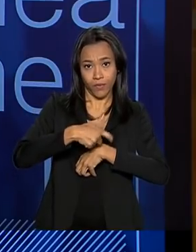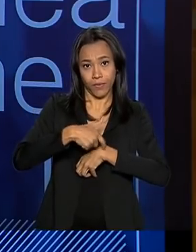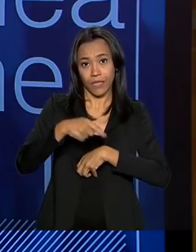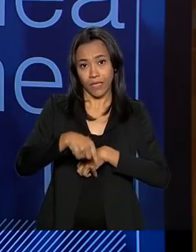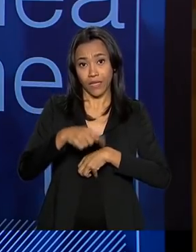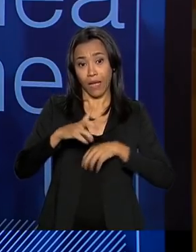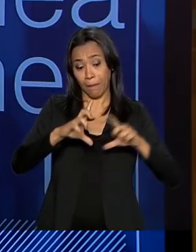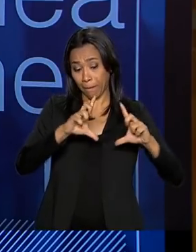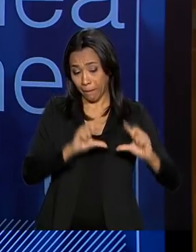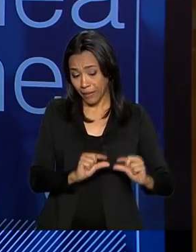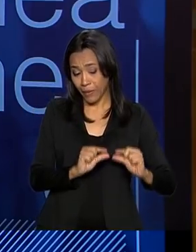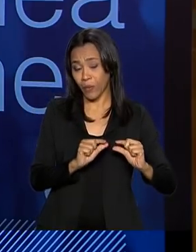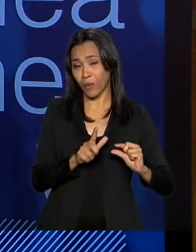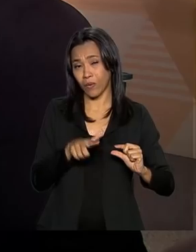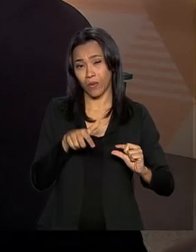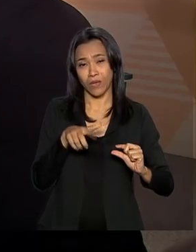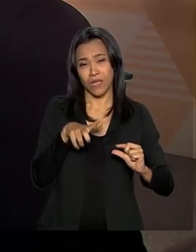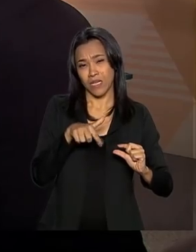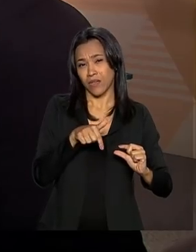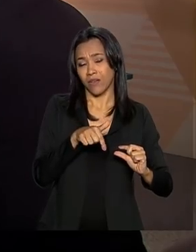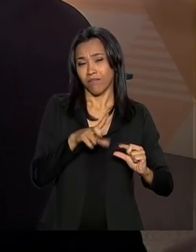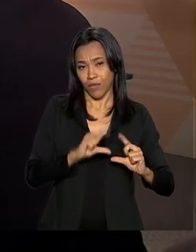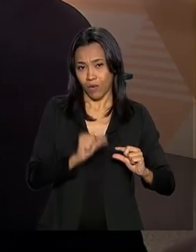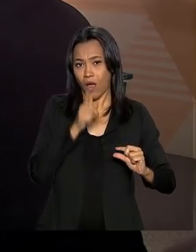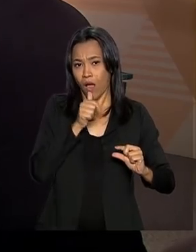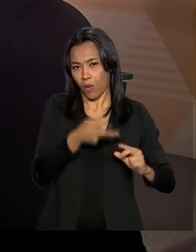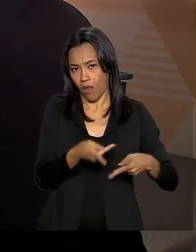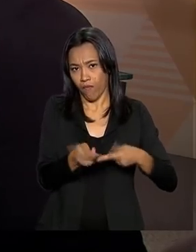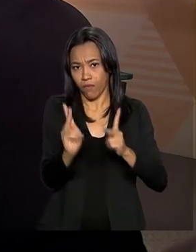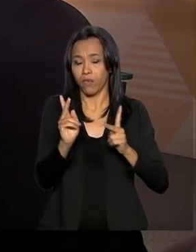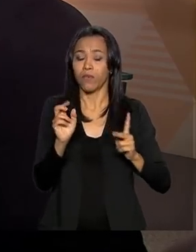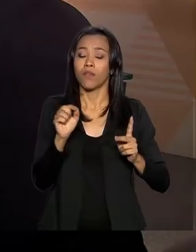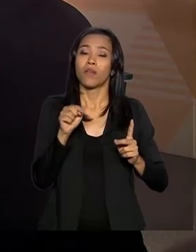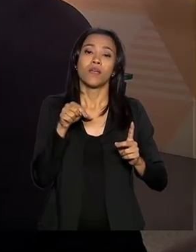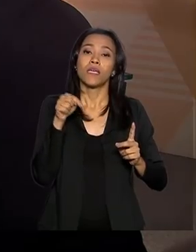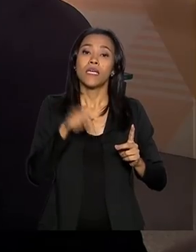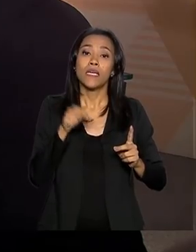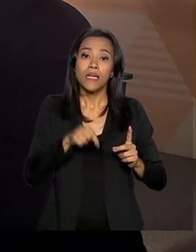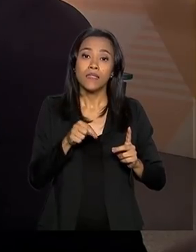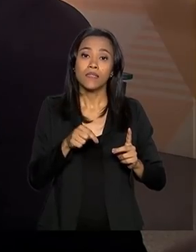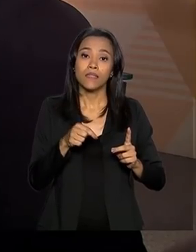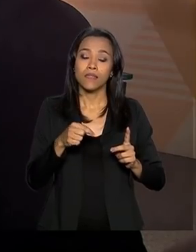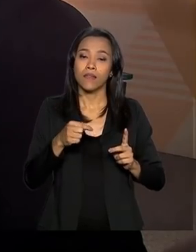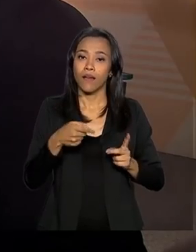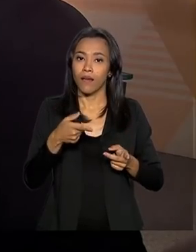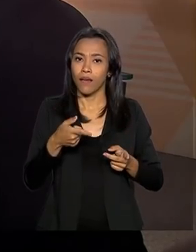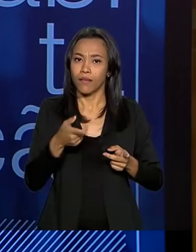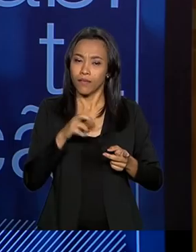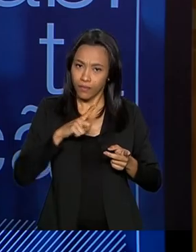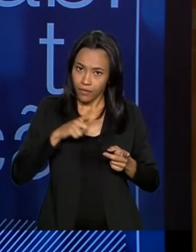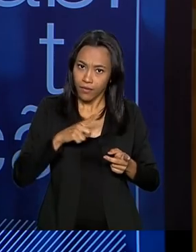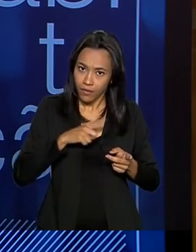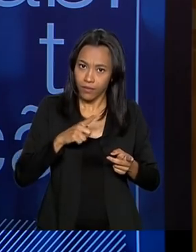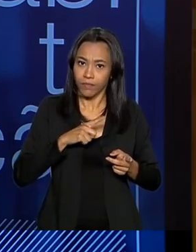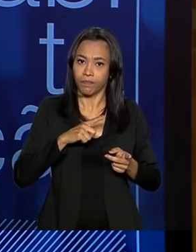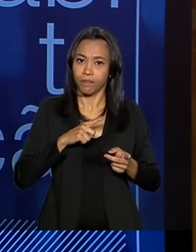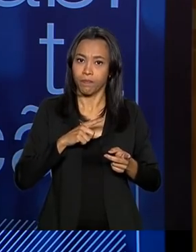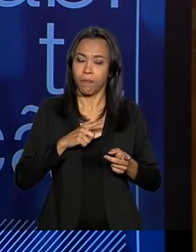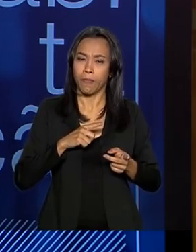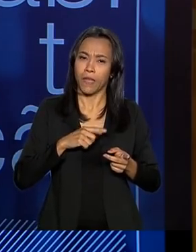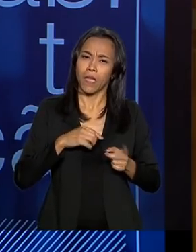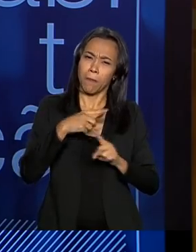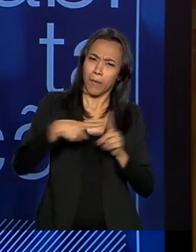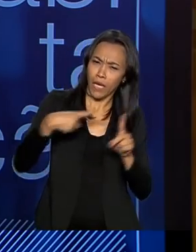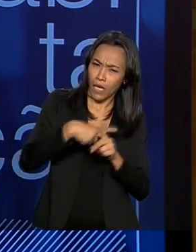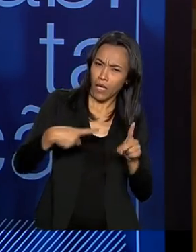uma vazão baixa, de 700 metros cúbicos por segundo. Então, estão falando que o São Francisco capta, o PISF capta 0